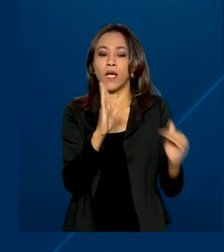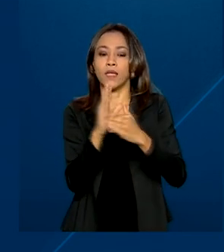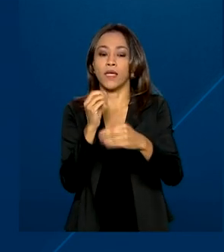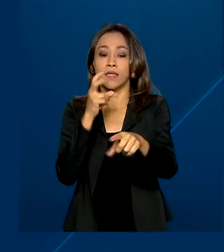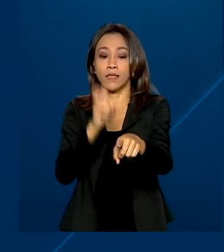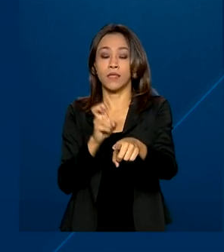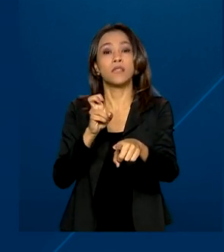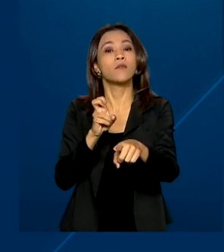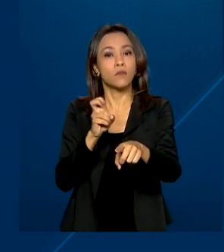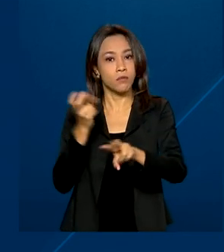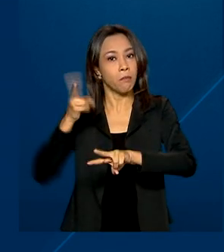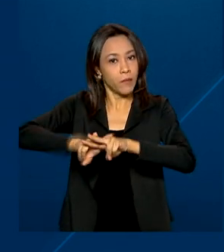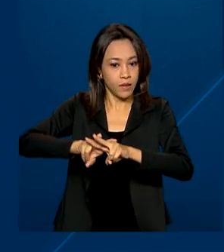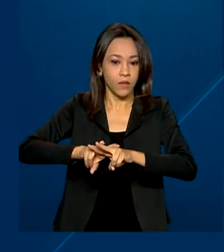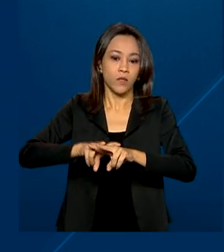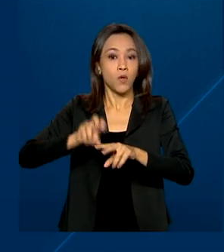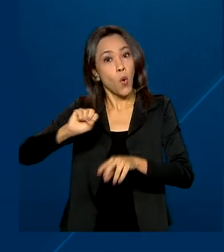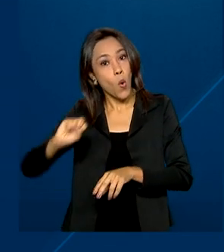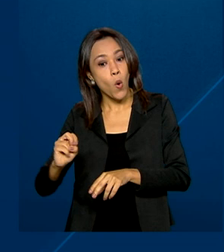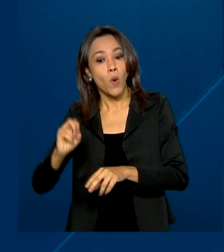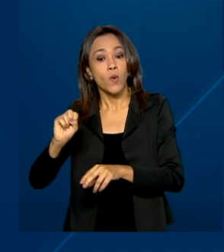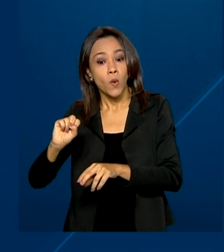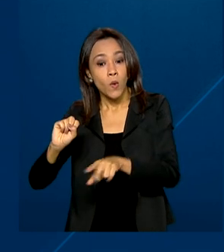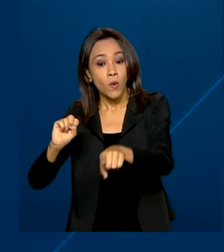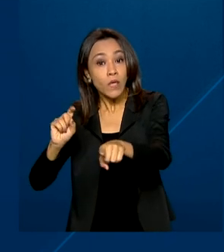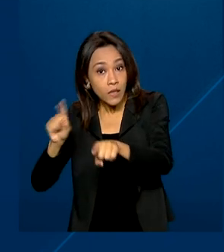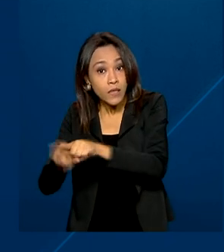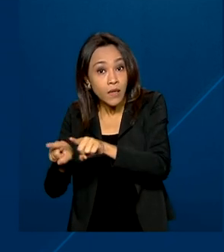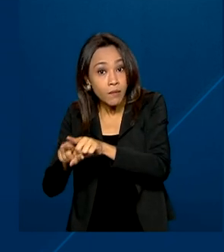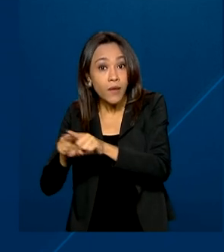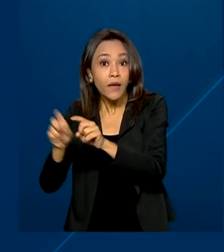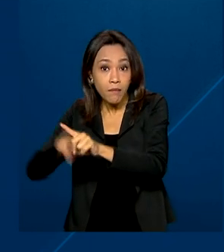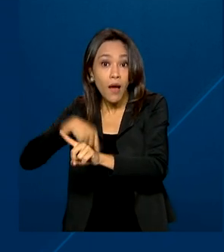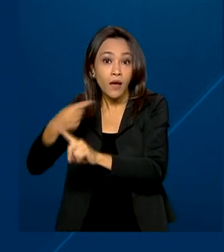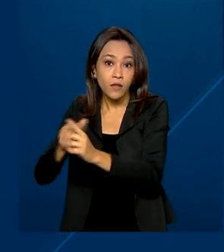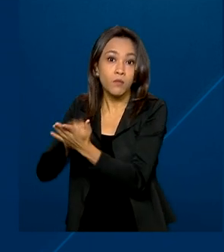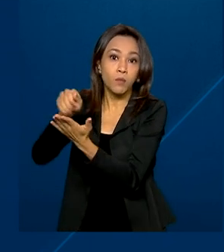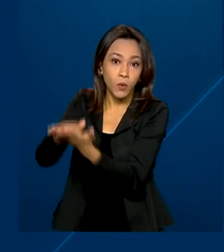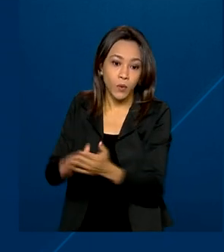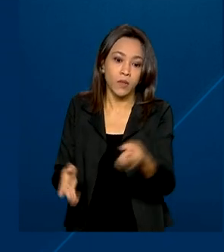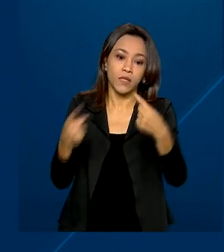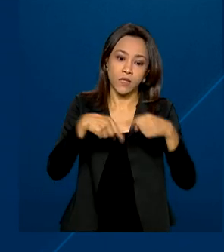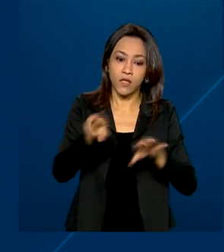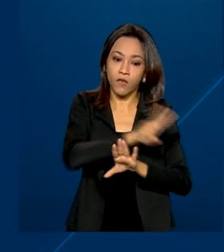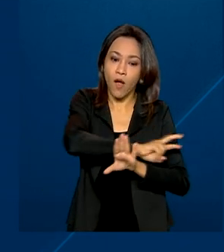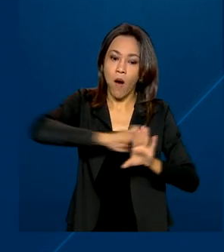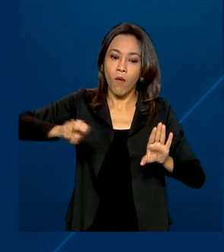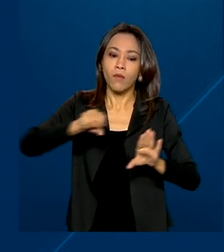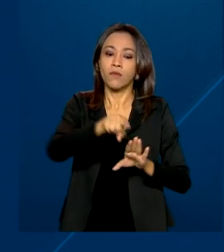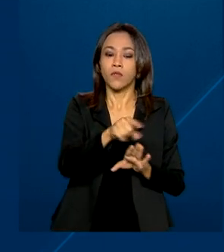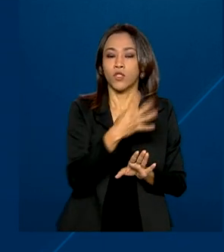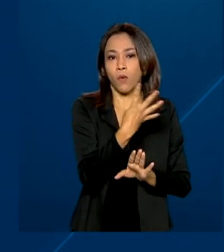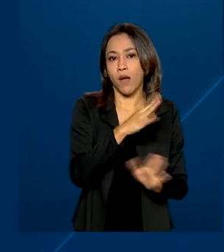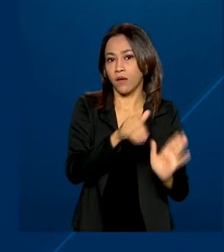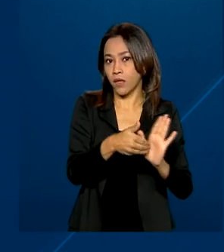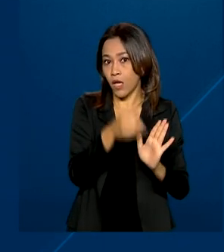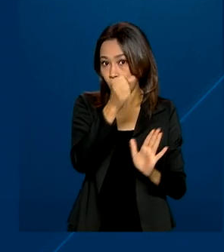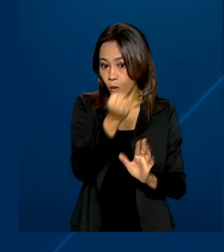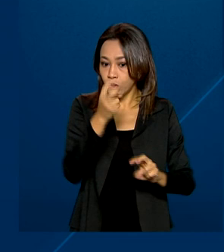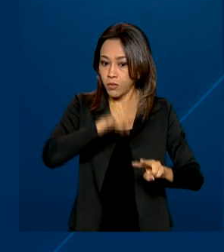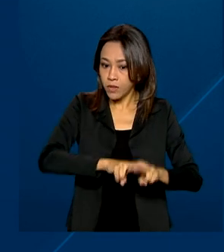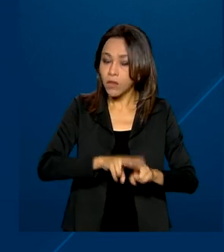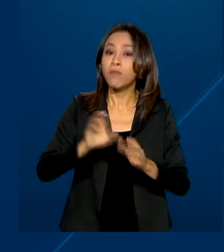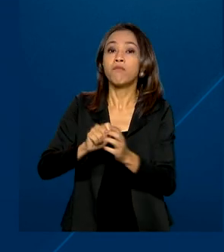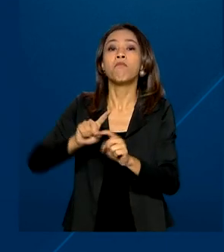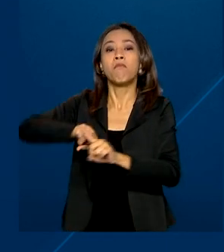anos e multa. Se houver furto mediante fraude, a pena vai ser de quatro a oito anos de prisão e multa.